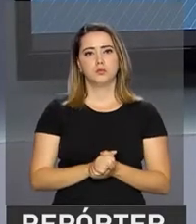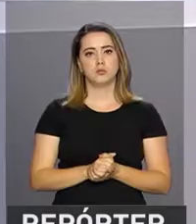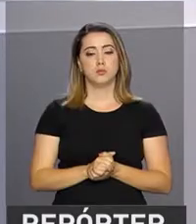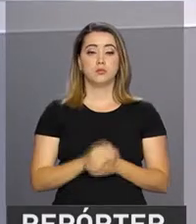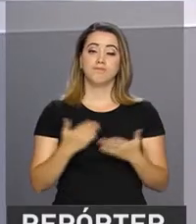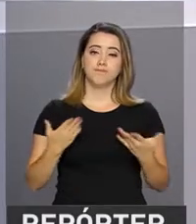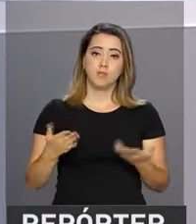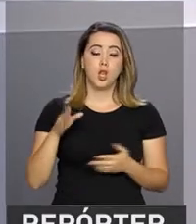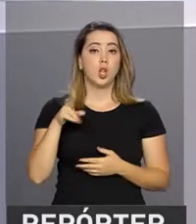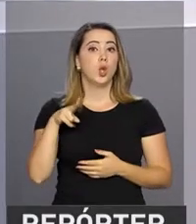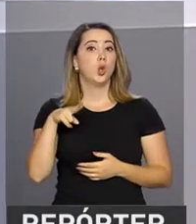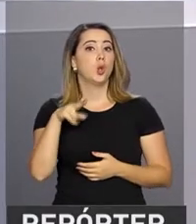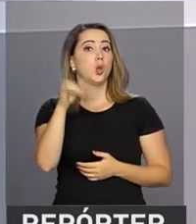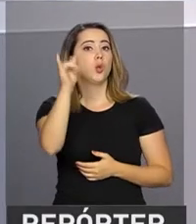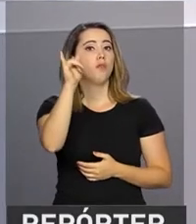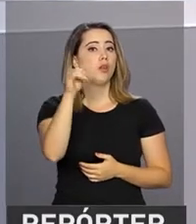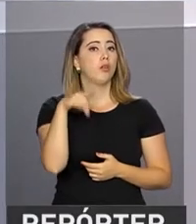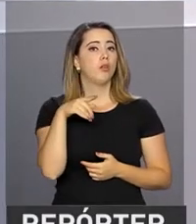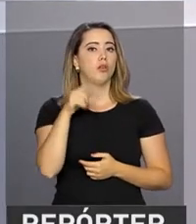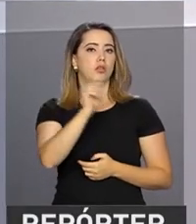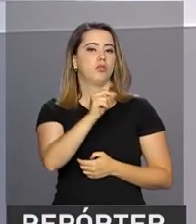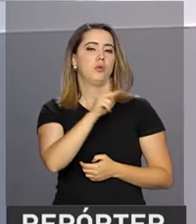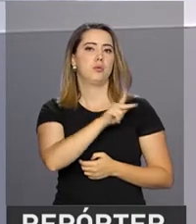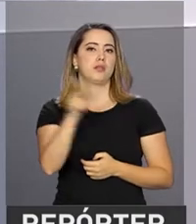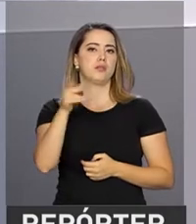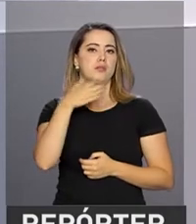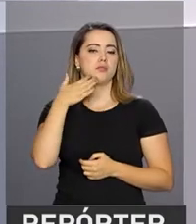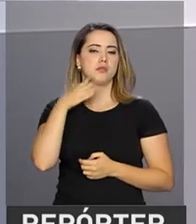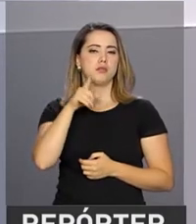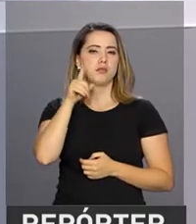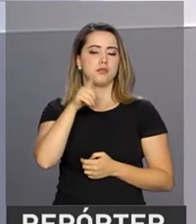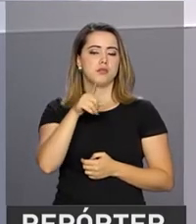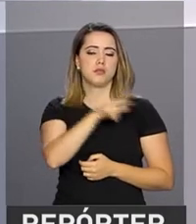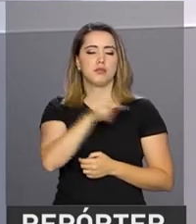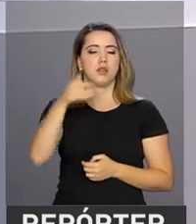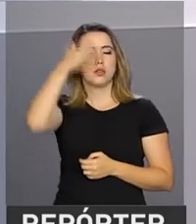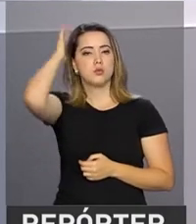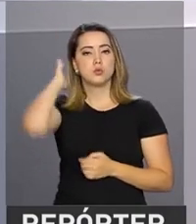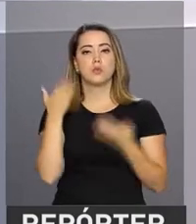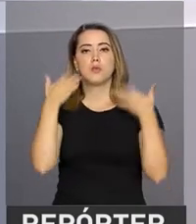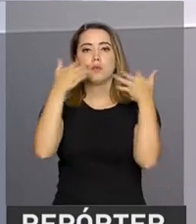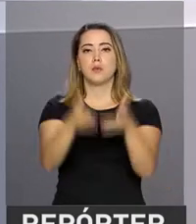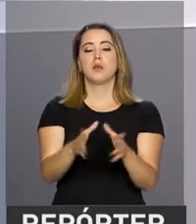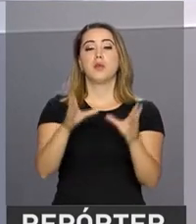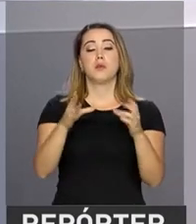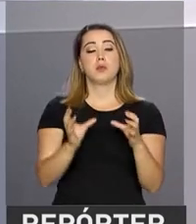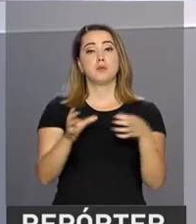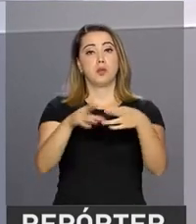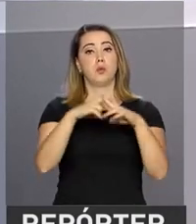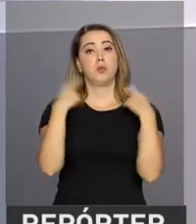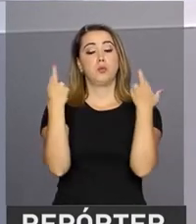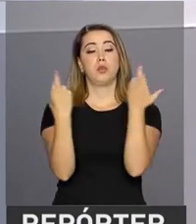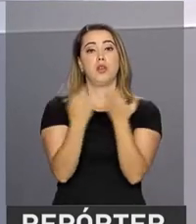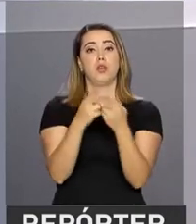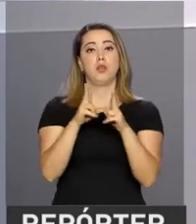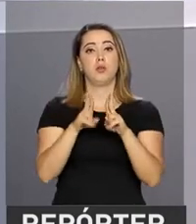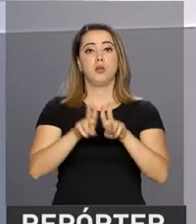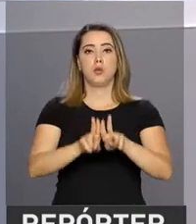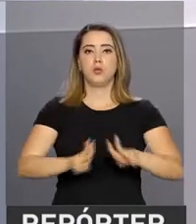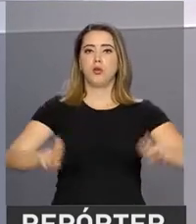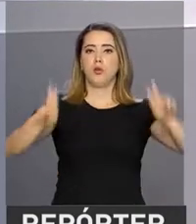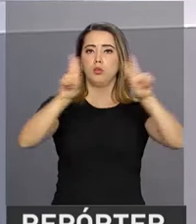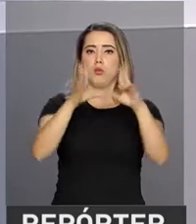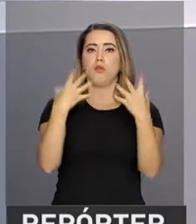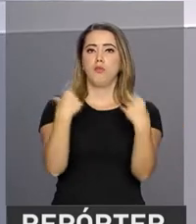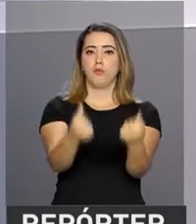E em Nova Iorque, o presidente Michel Temer vai participar da Assembleia Geral das Nações Unidas, ONU. Nós vamos conversar ao vivo,